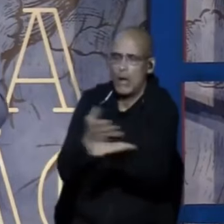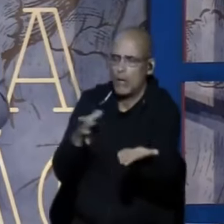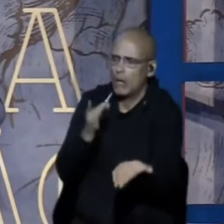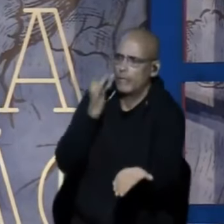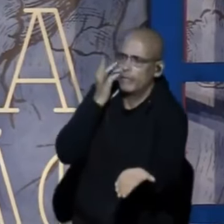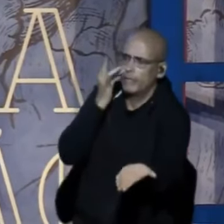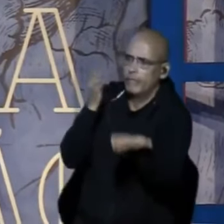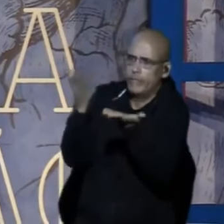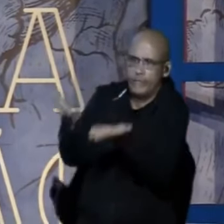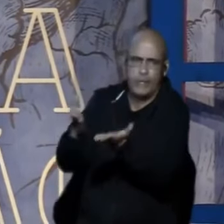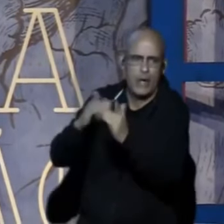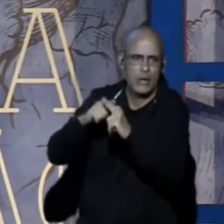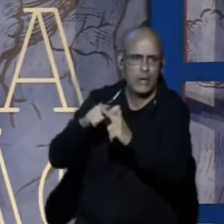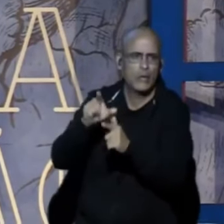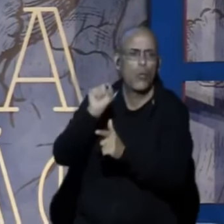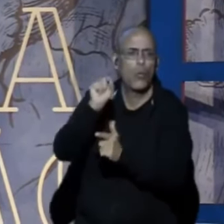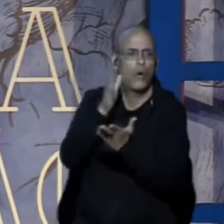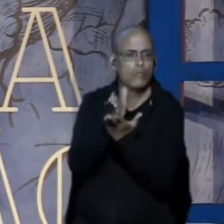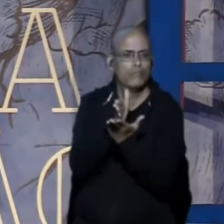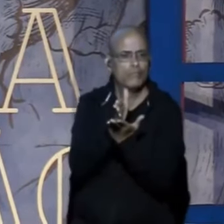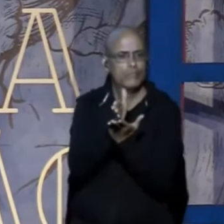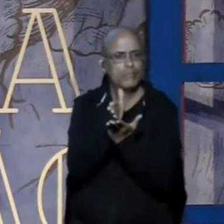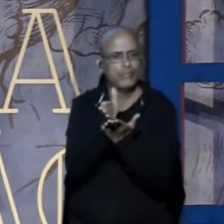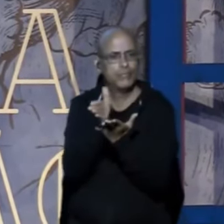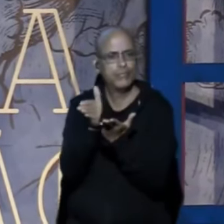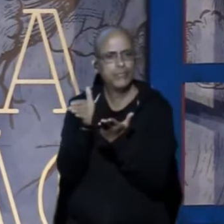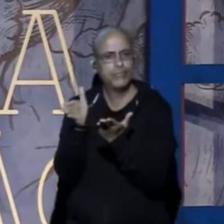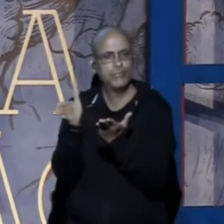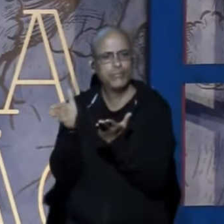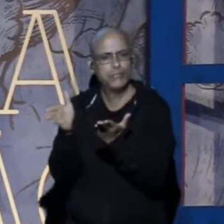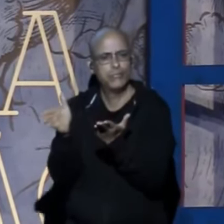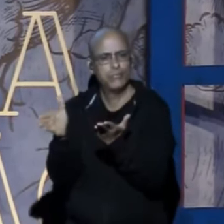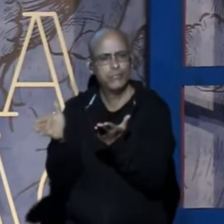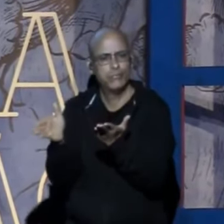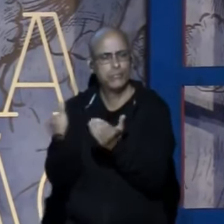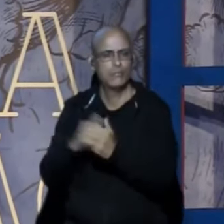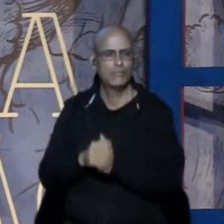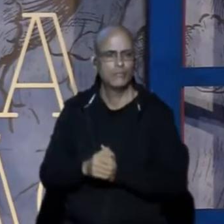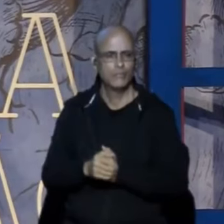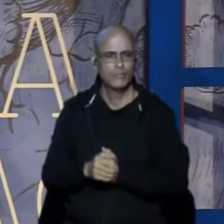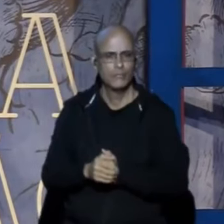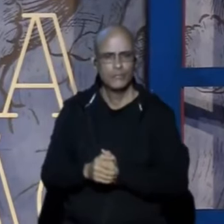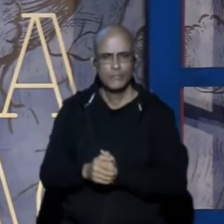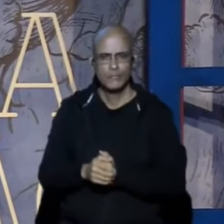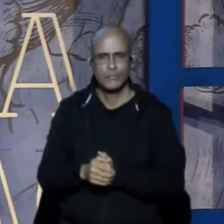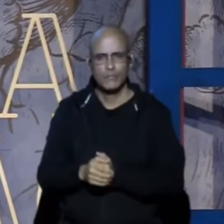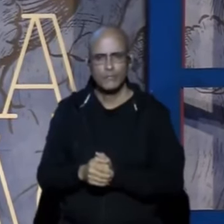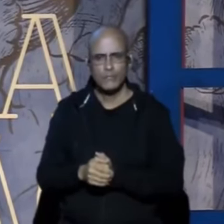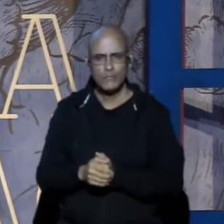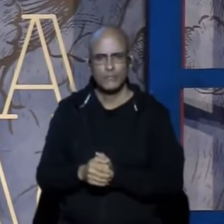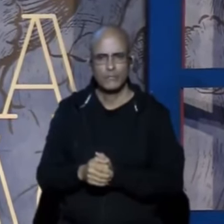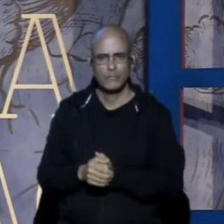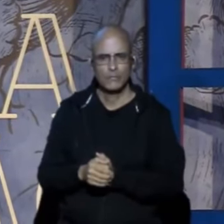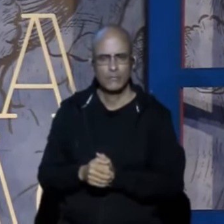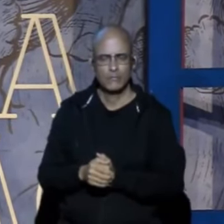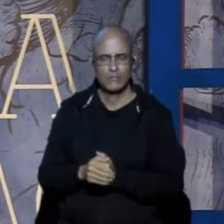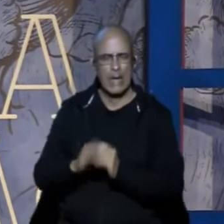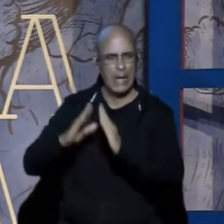caminhar por caminhos sinuosos Duvidosos